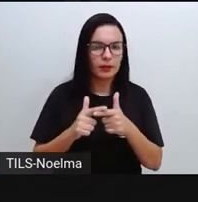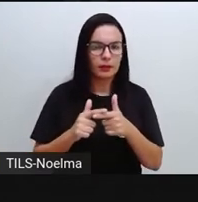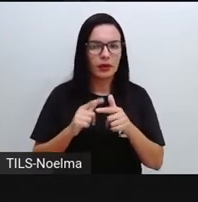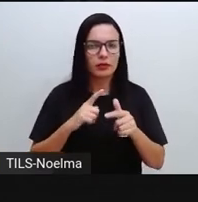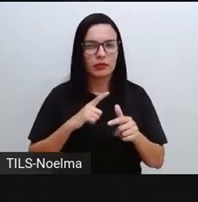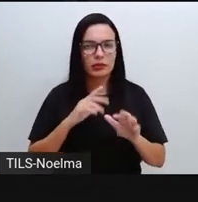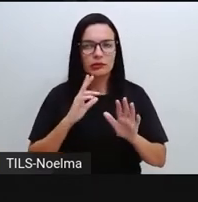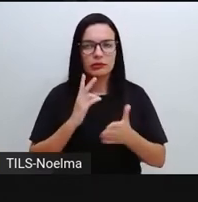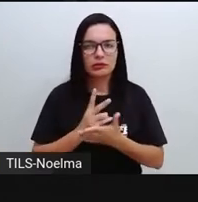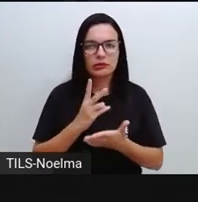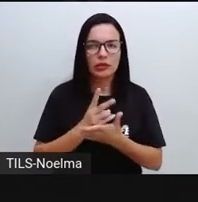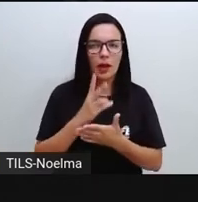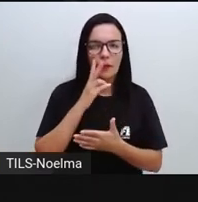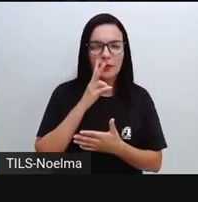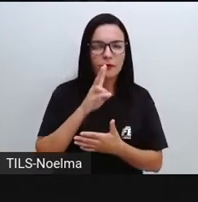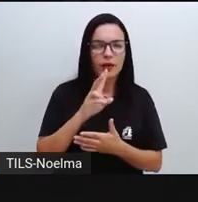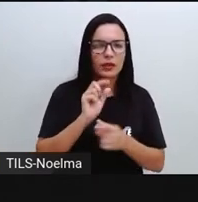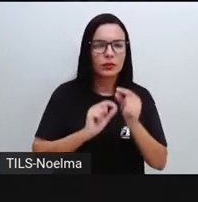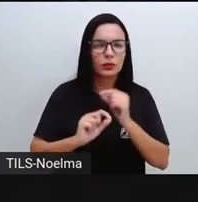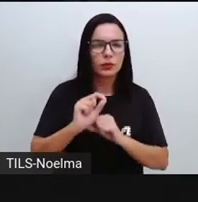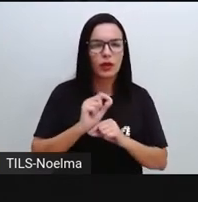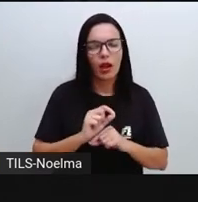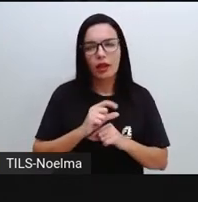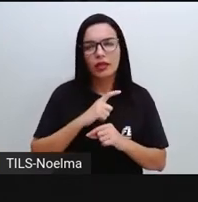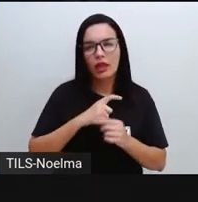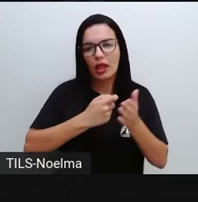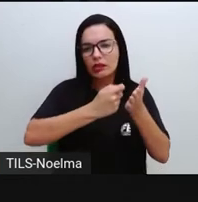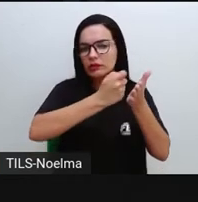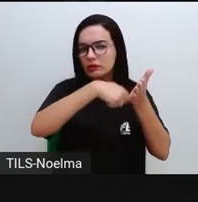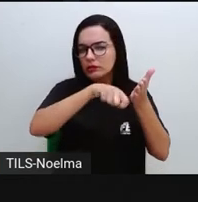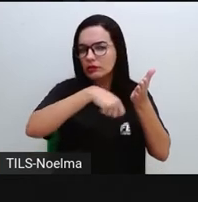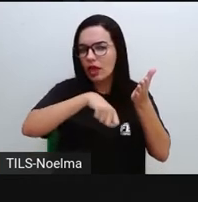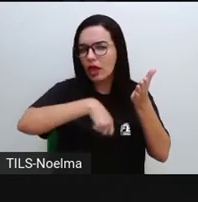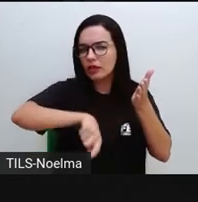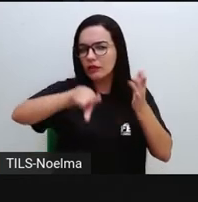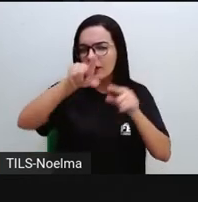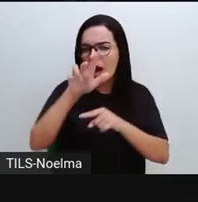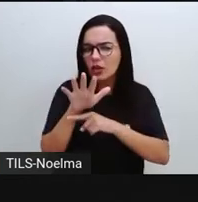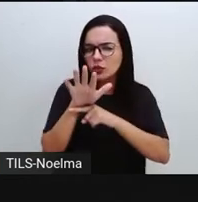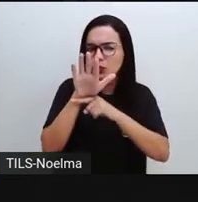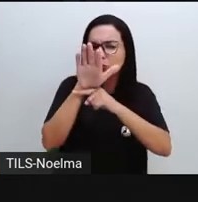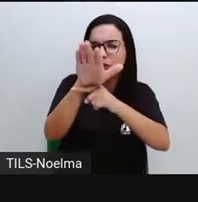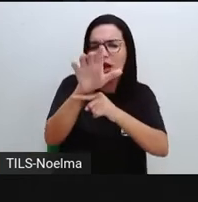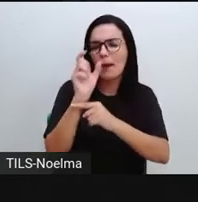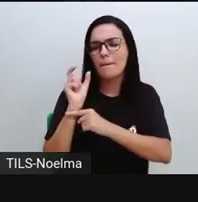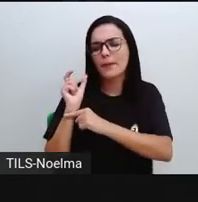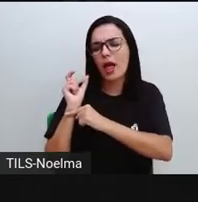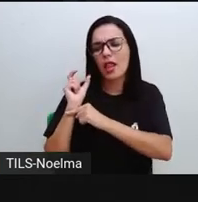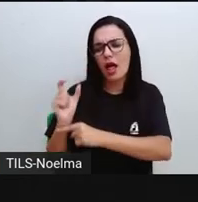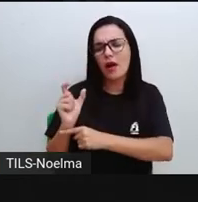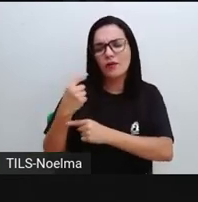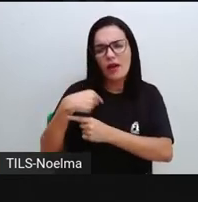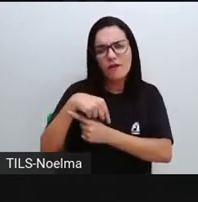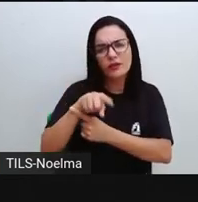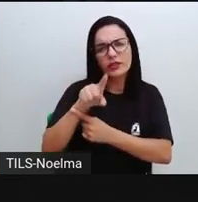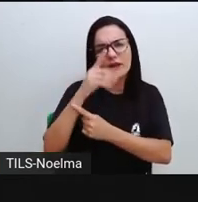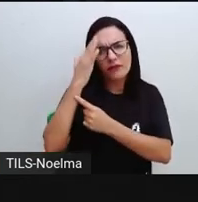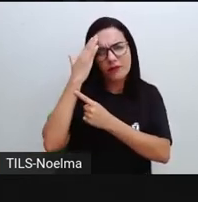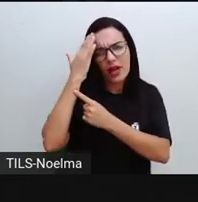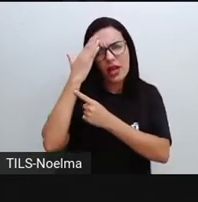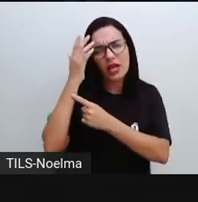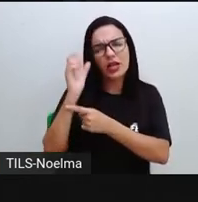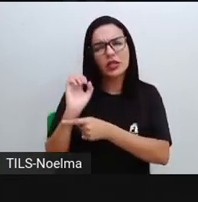vendo. O que é que tem escrito aqui nesse probleminha que vai me ajudar a, de fato, a